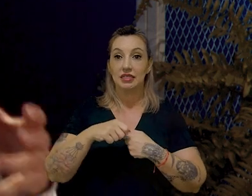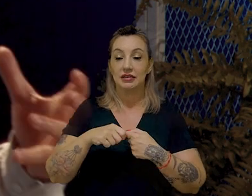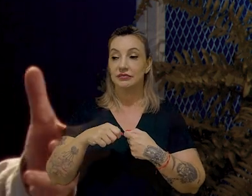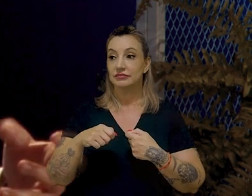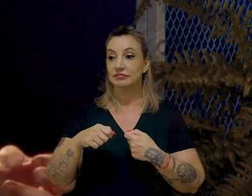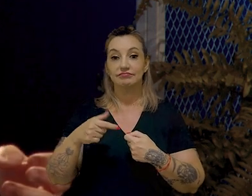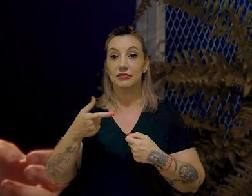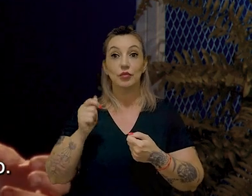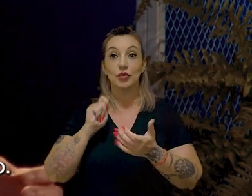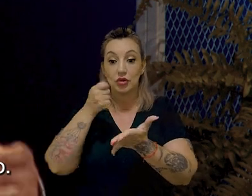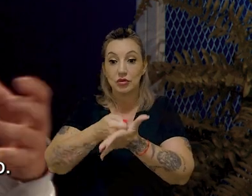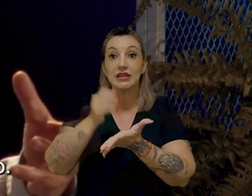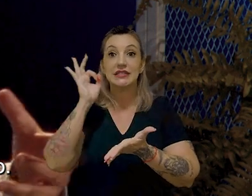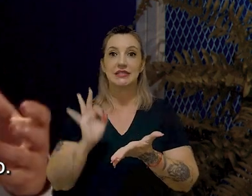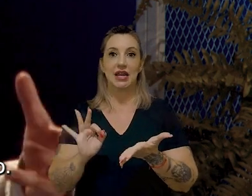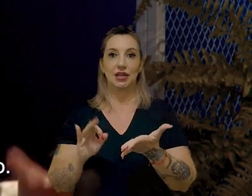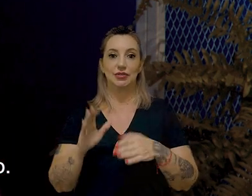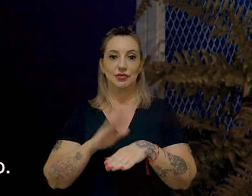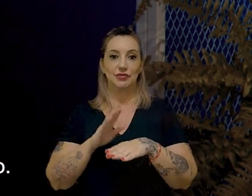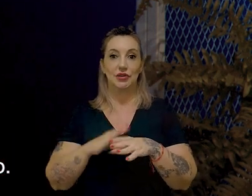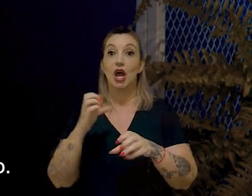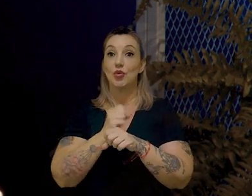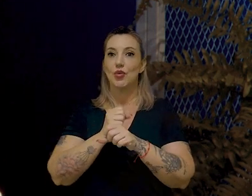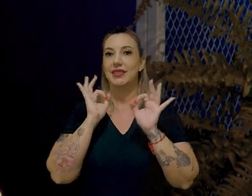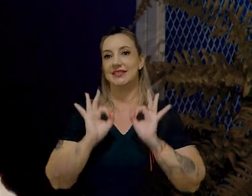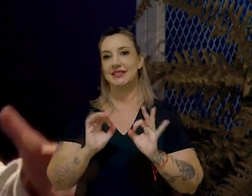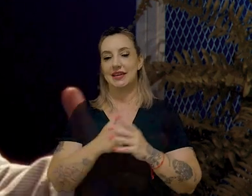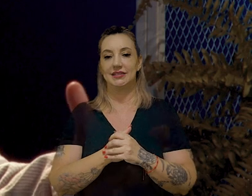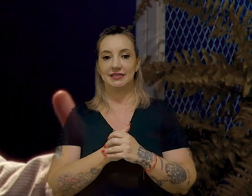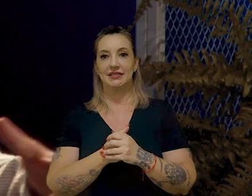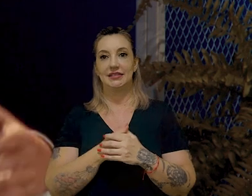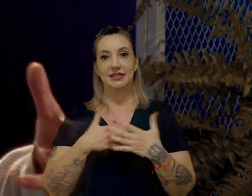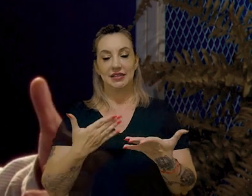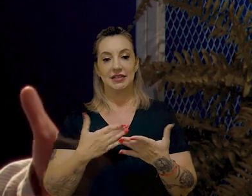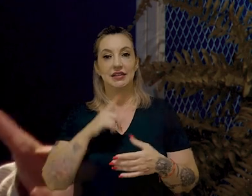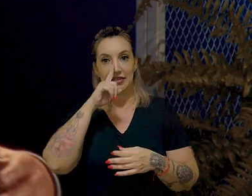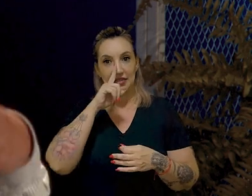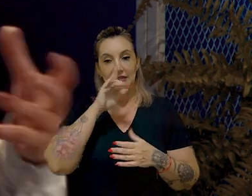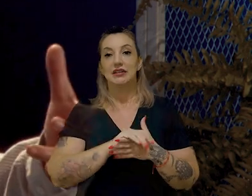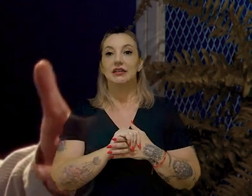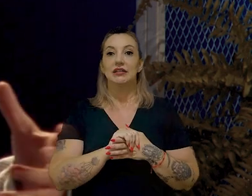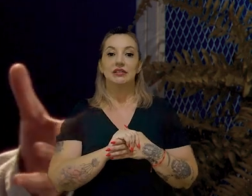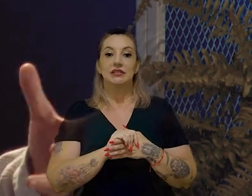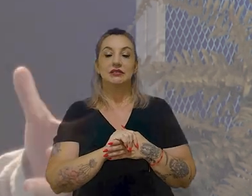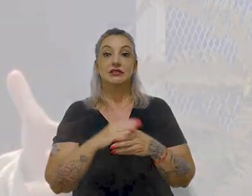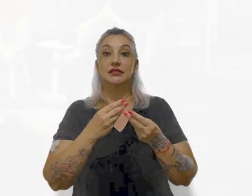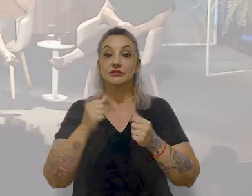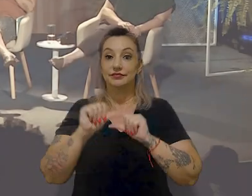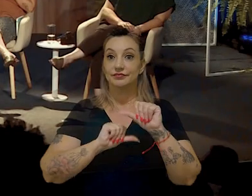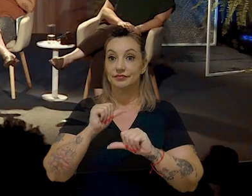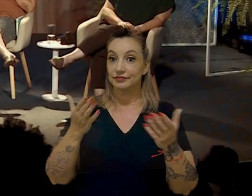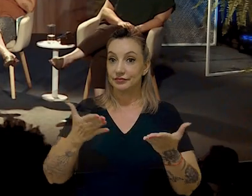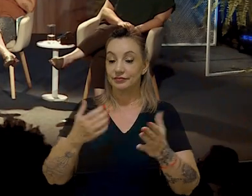ela não precificou corretamente. Nós não fizemos a conta direita. E esses riscos estão se materializando.